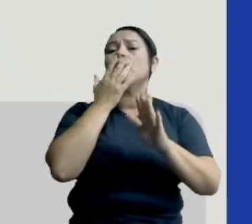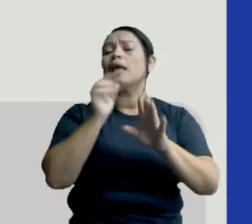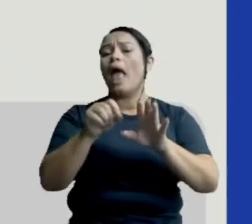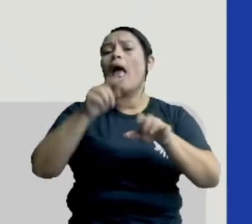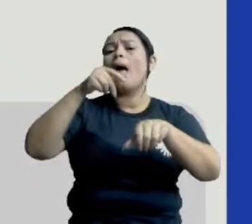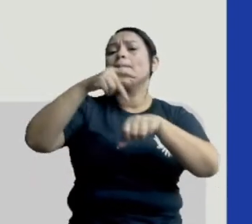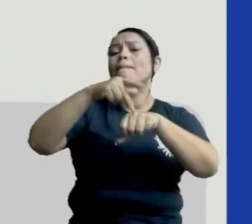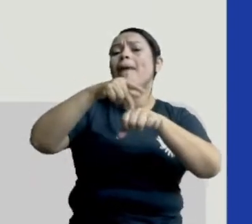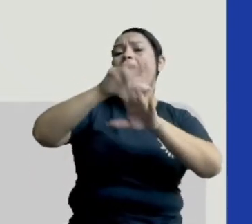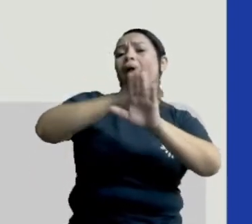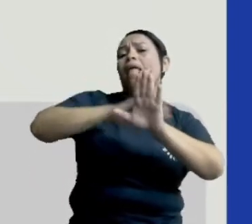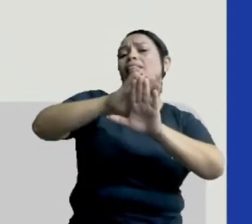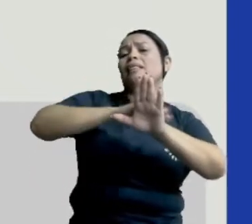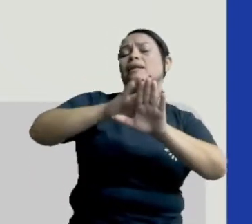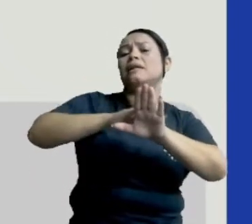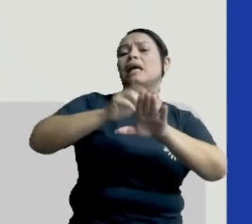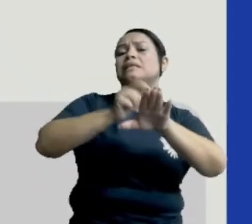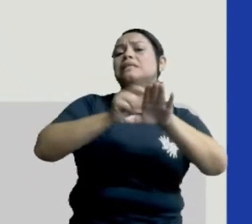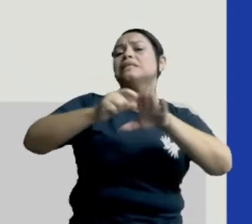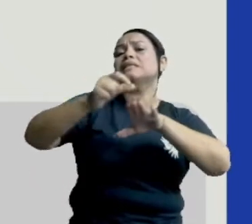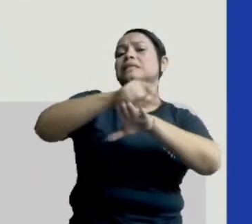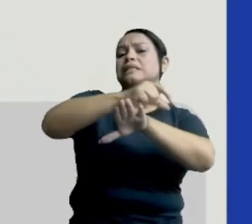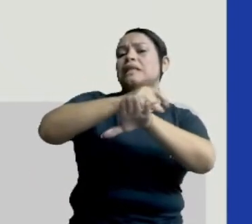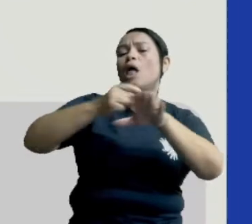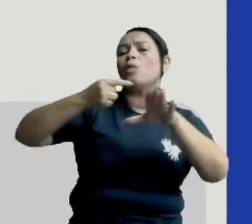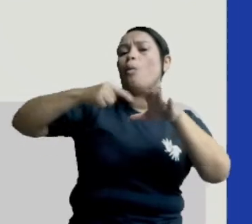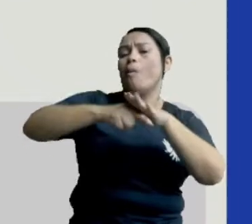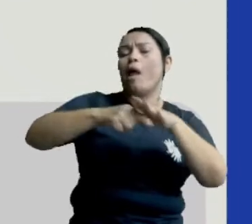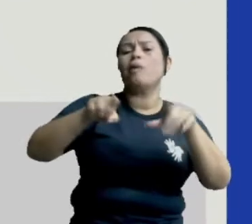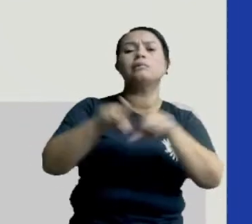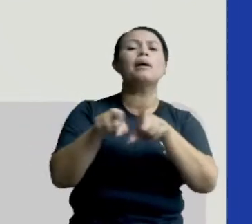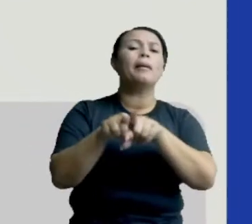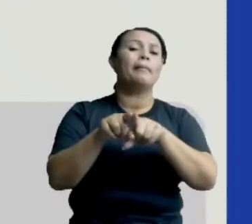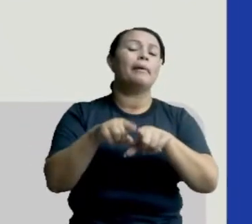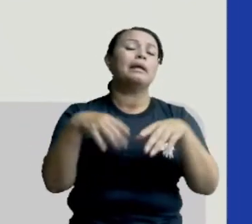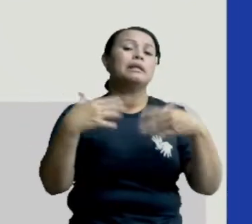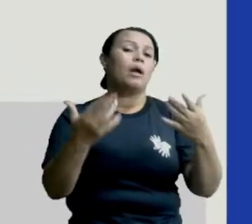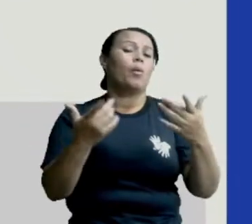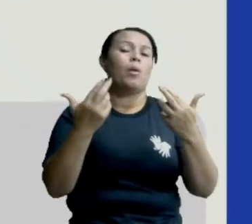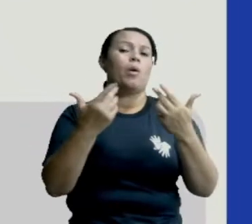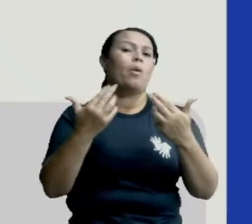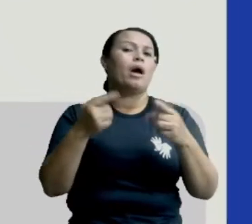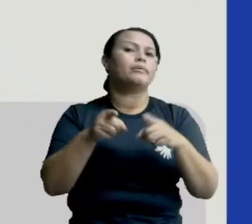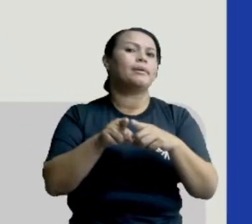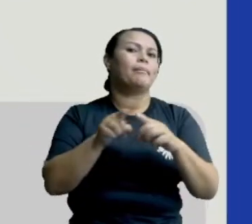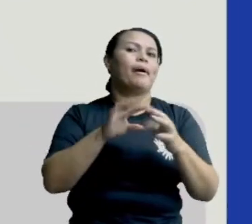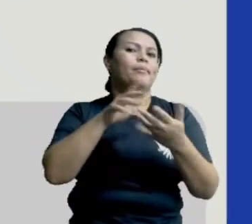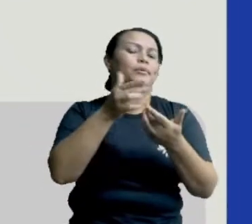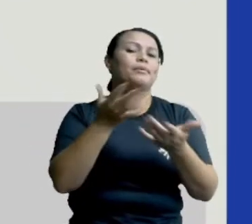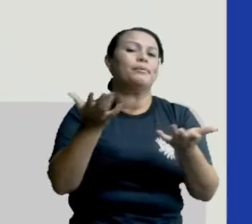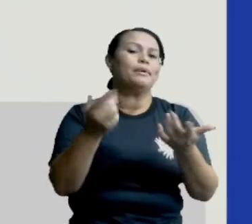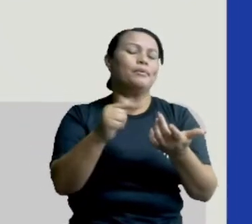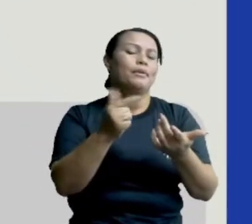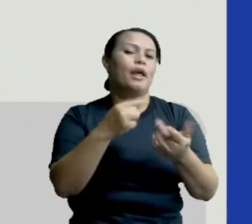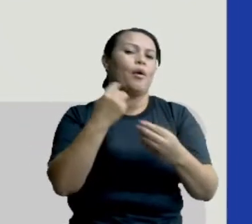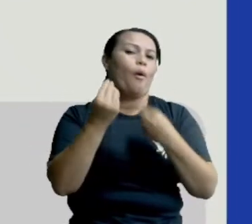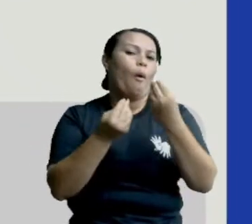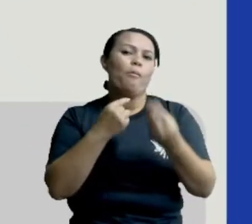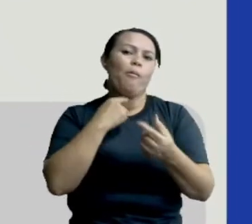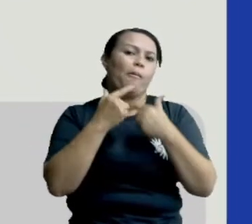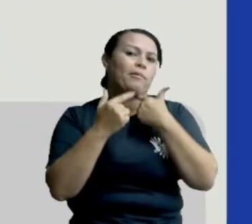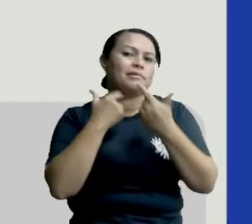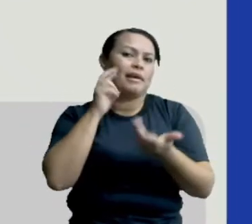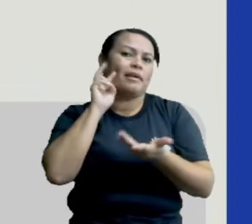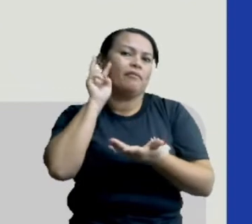e cheia de crateras, igual a todo o resto, certo? Apesar de não a ver, certo? A gente não conseguir ver